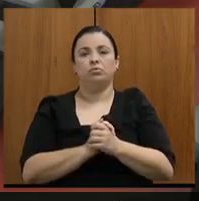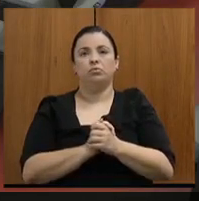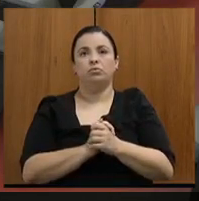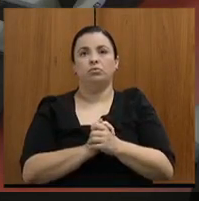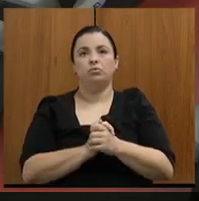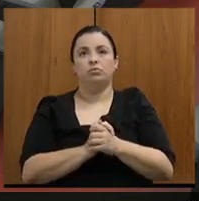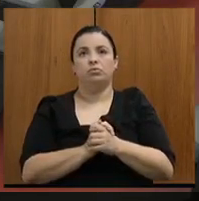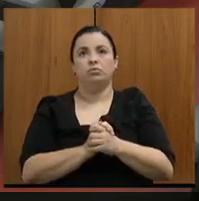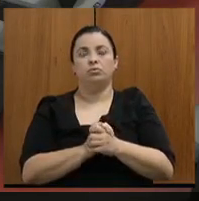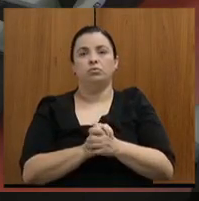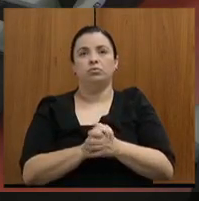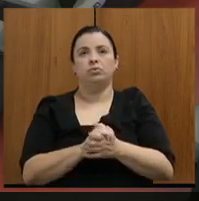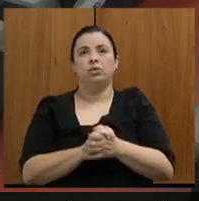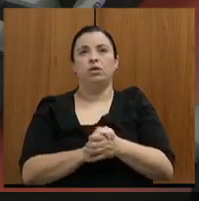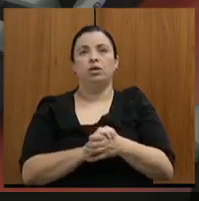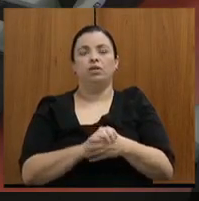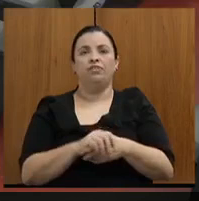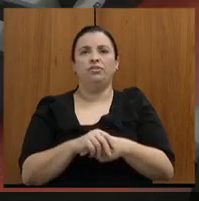Bom.